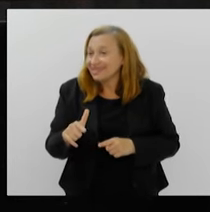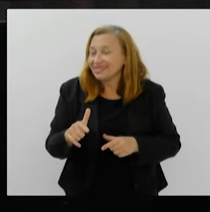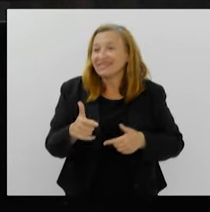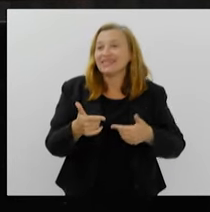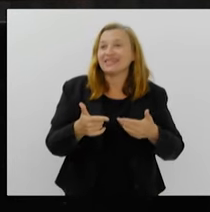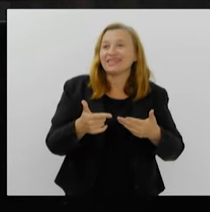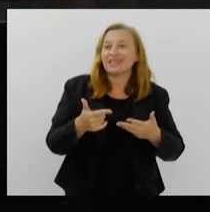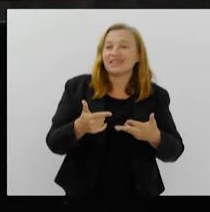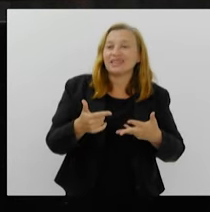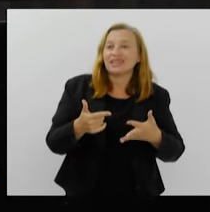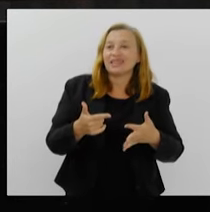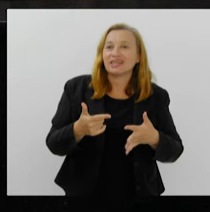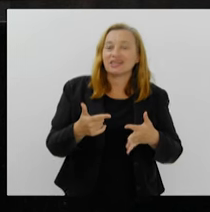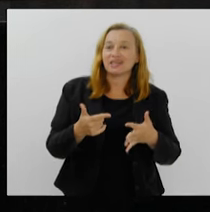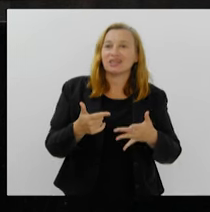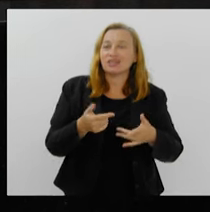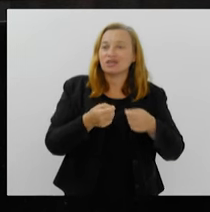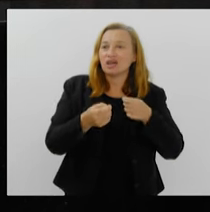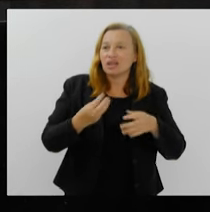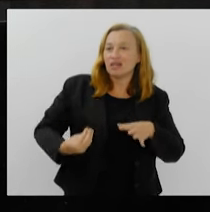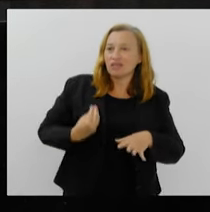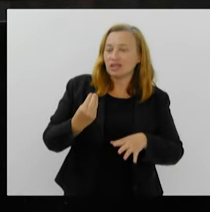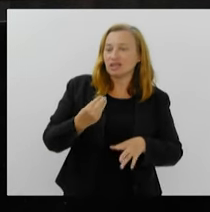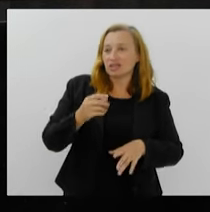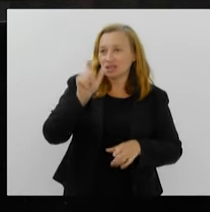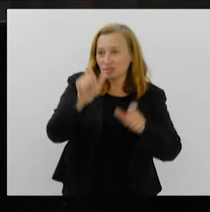pessoas que é a guerra. ontem